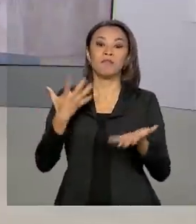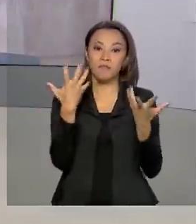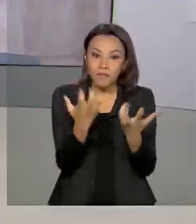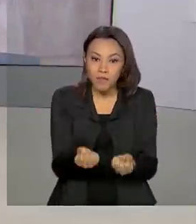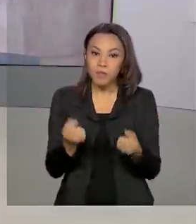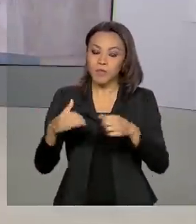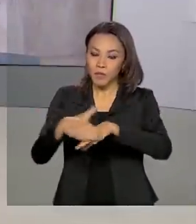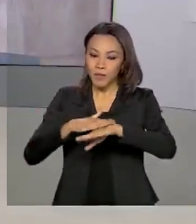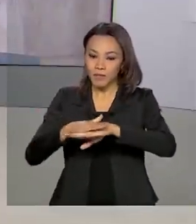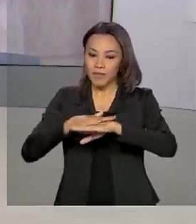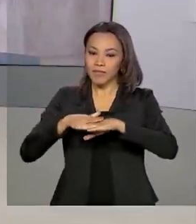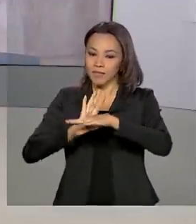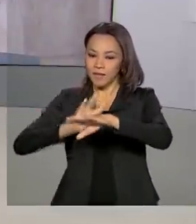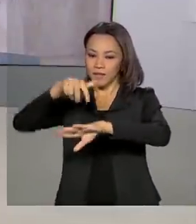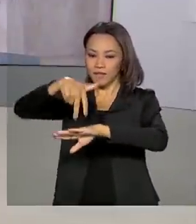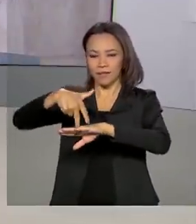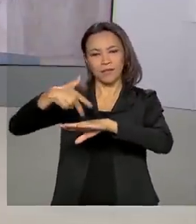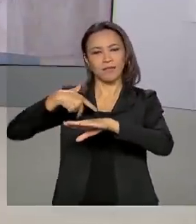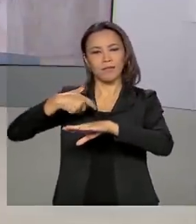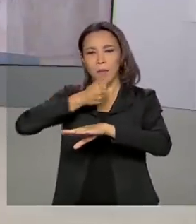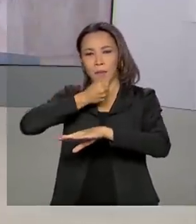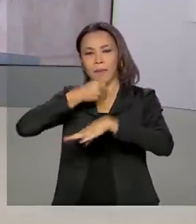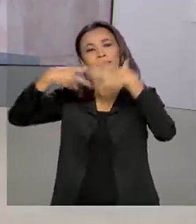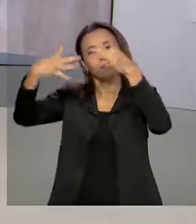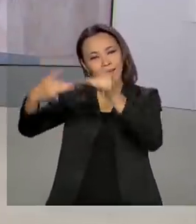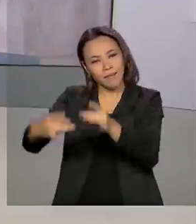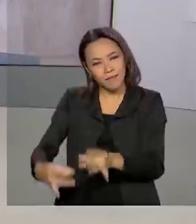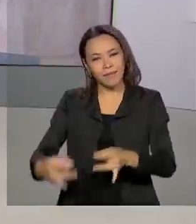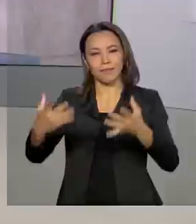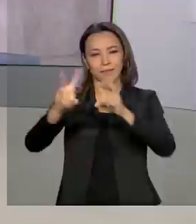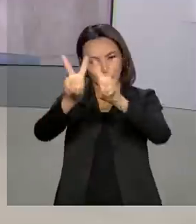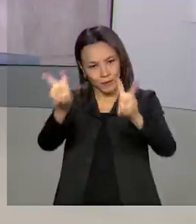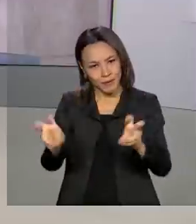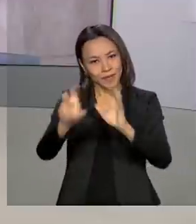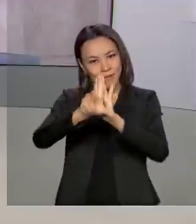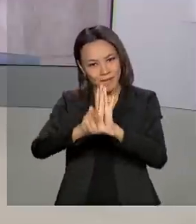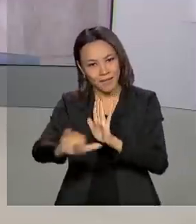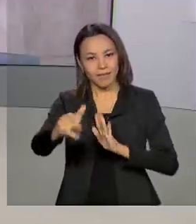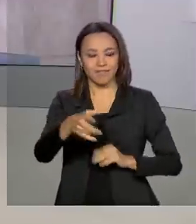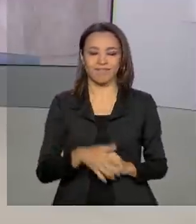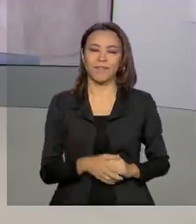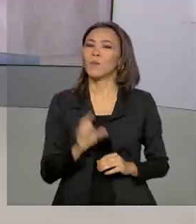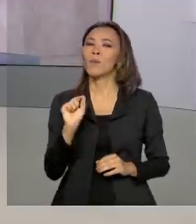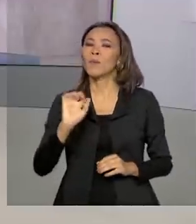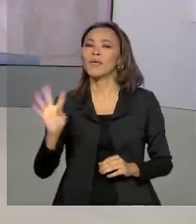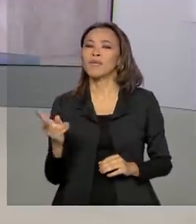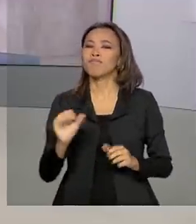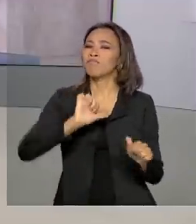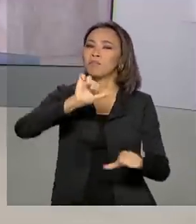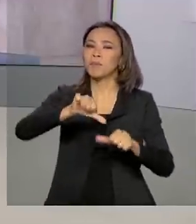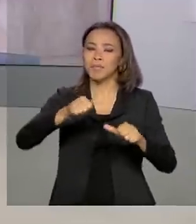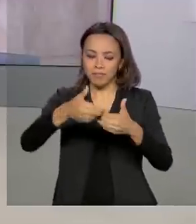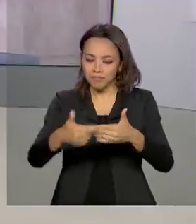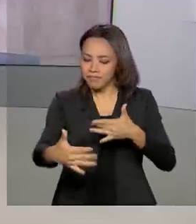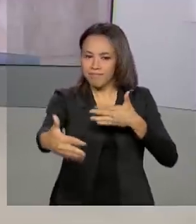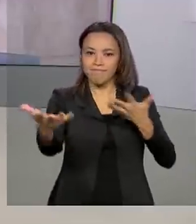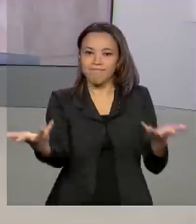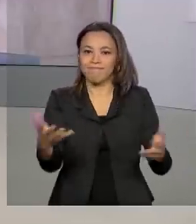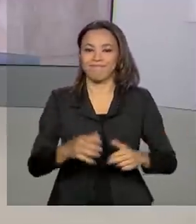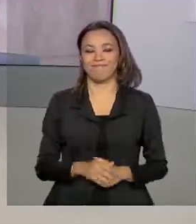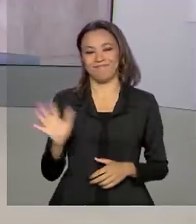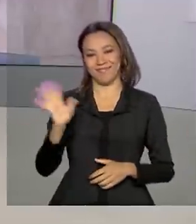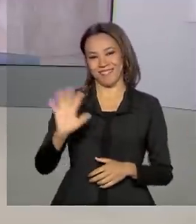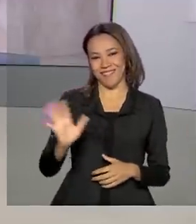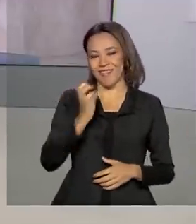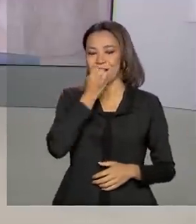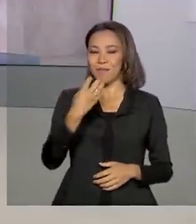Glauco de Queiroz, que tem mais detalhes para a gente. Olá, Glauco. Bom dia. O que muda daqui para frente? Olá, Roberto. Bom